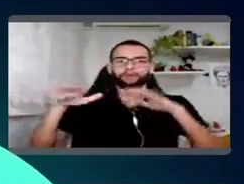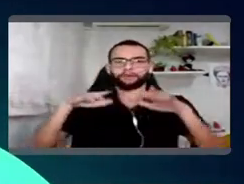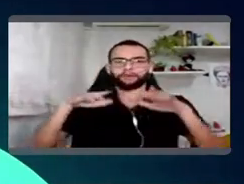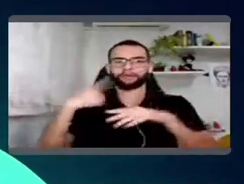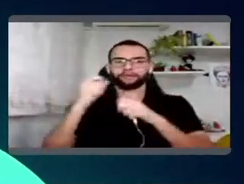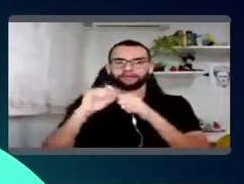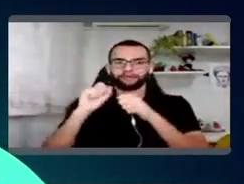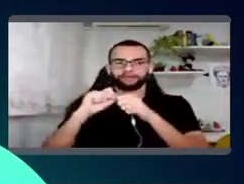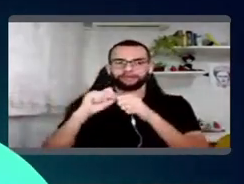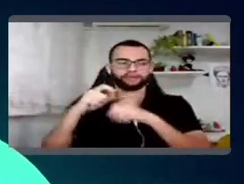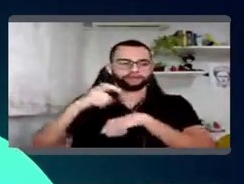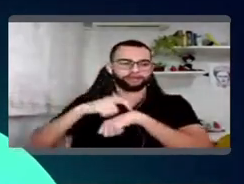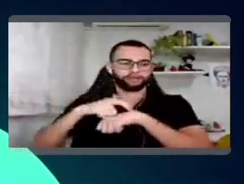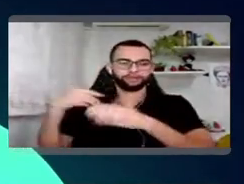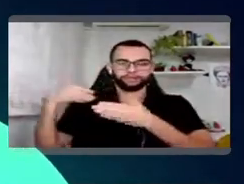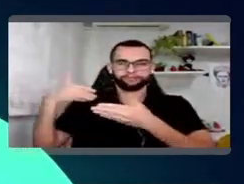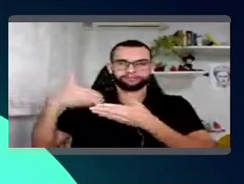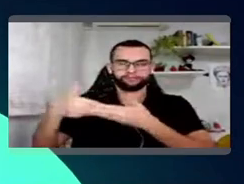Pedro.